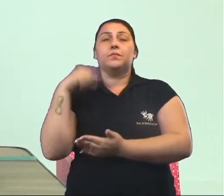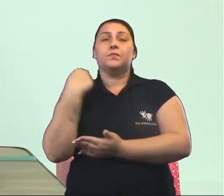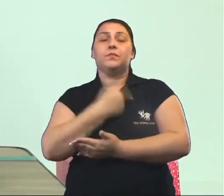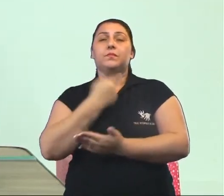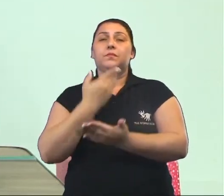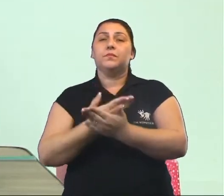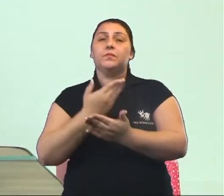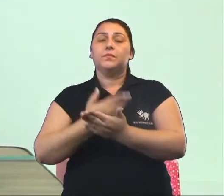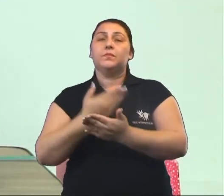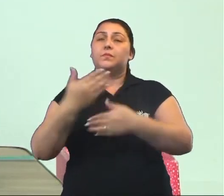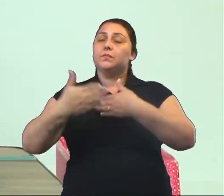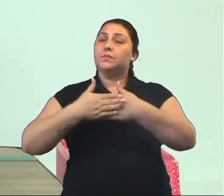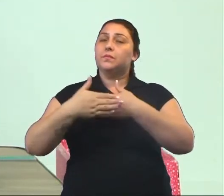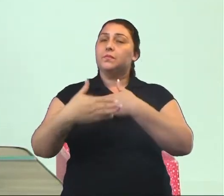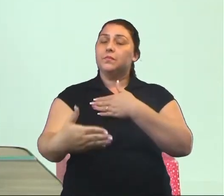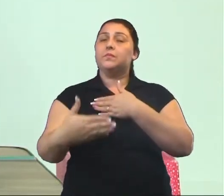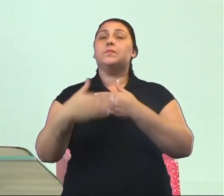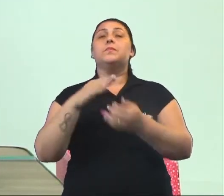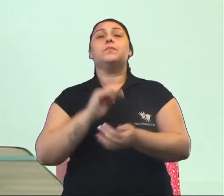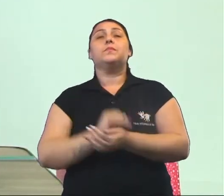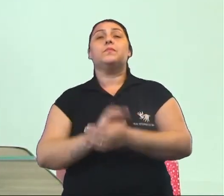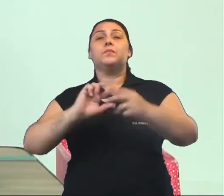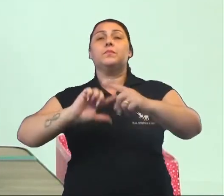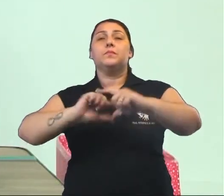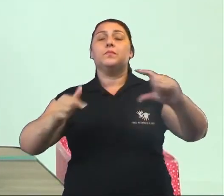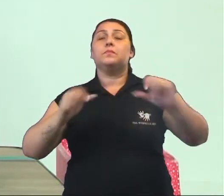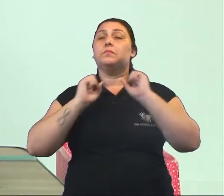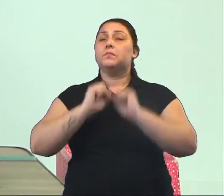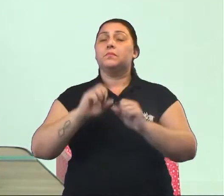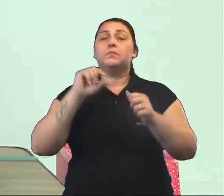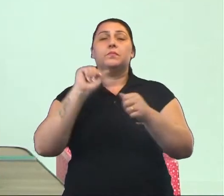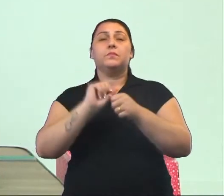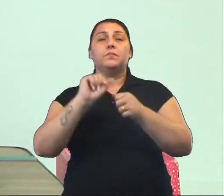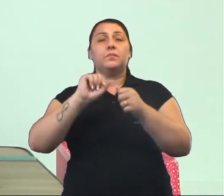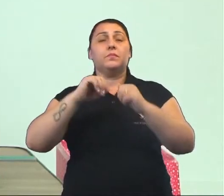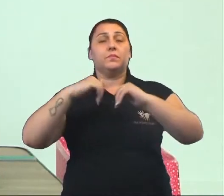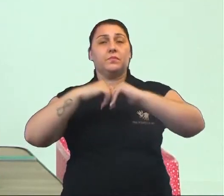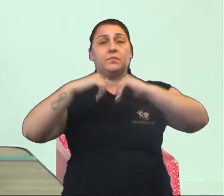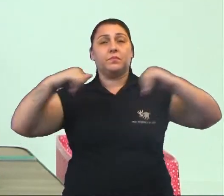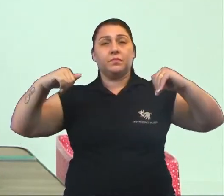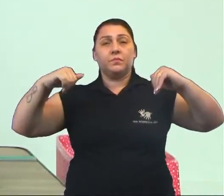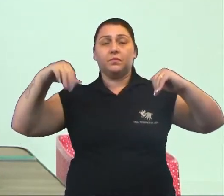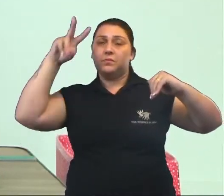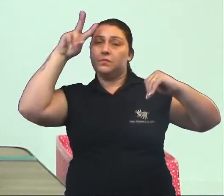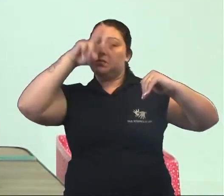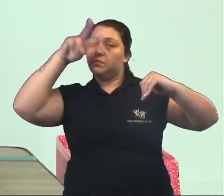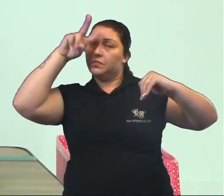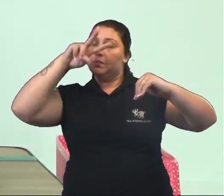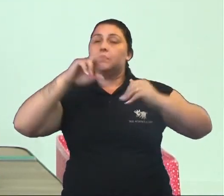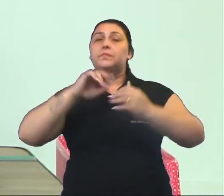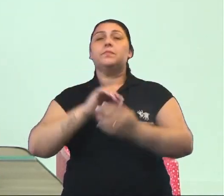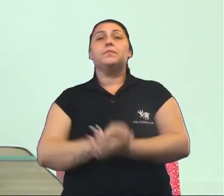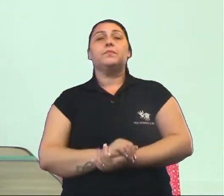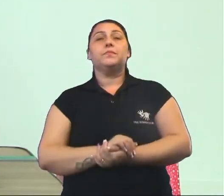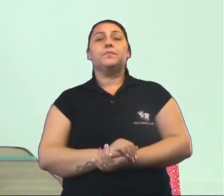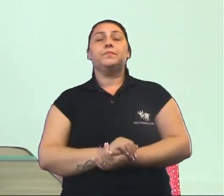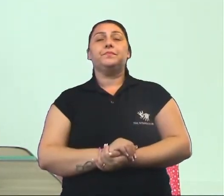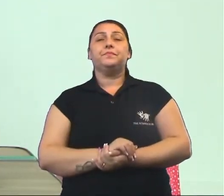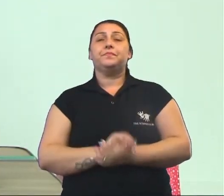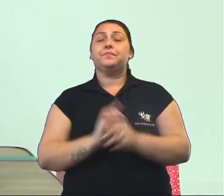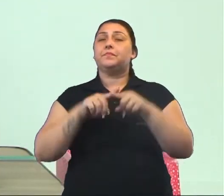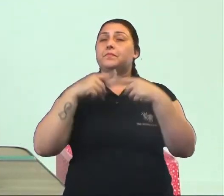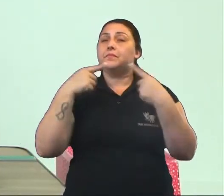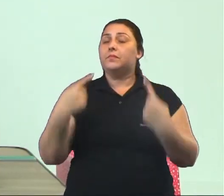estudamos que a partir desses sólidos nós poderíamos fazer divisões. Lembram disso? Certo.